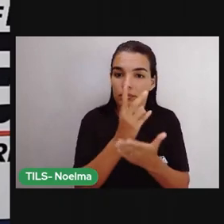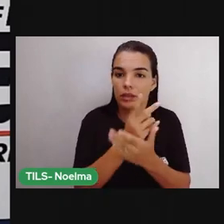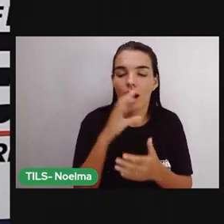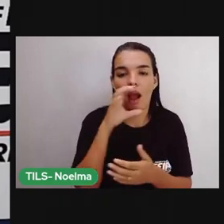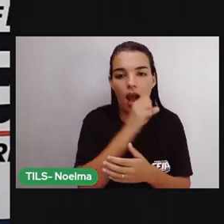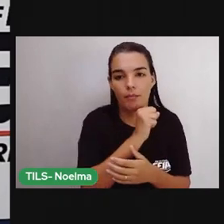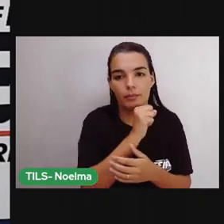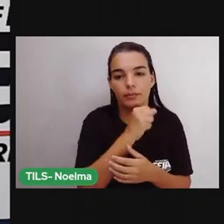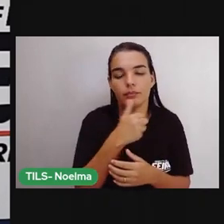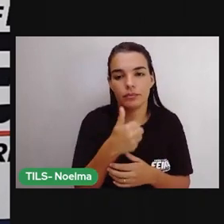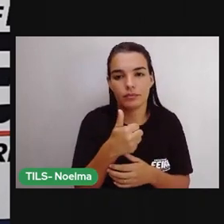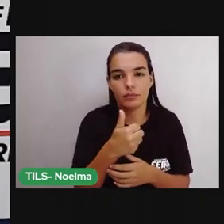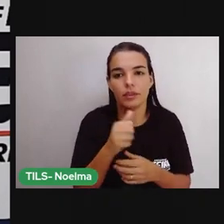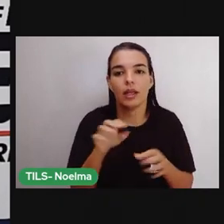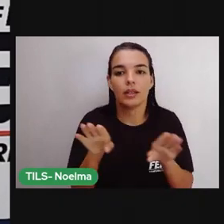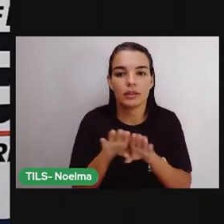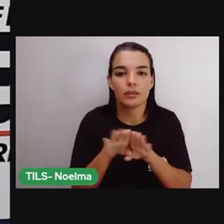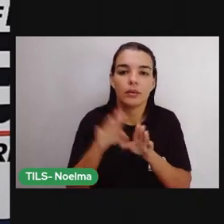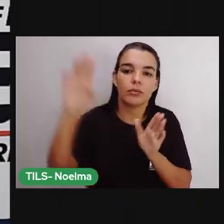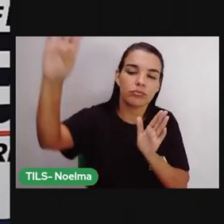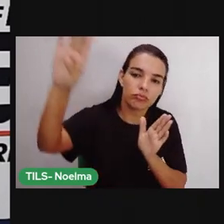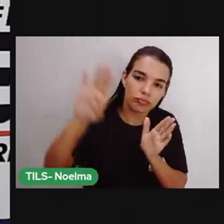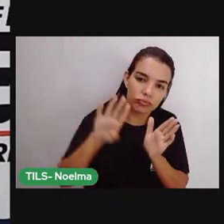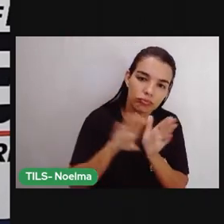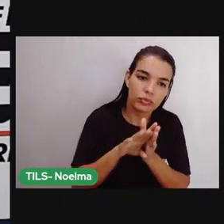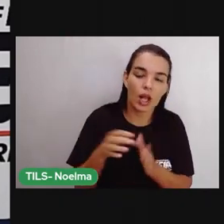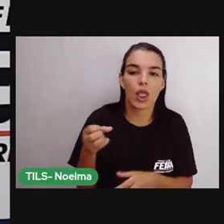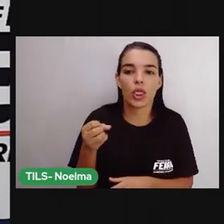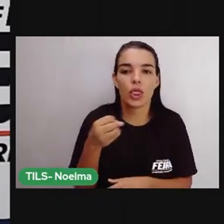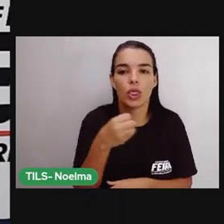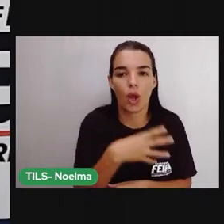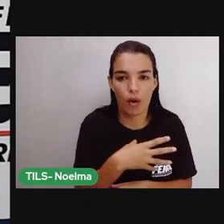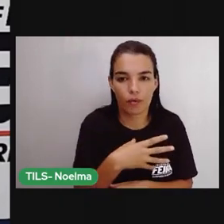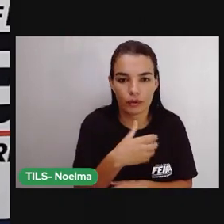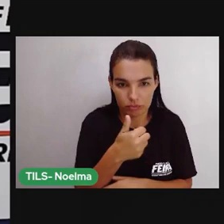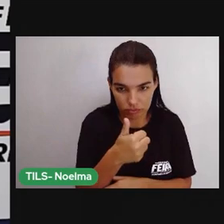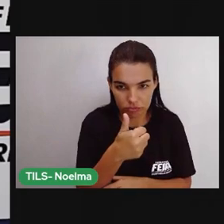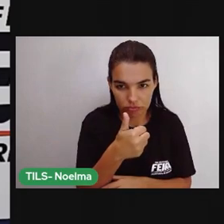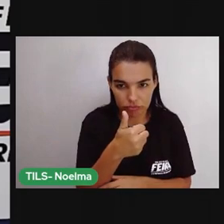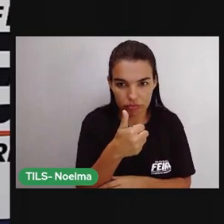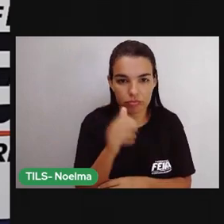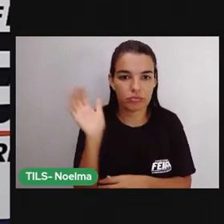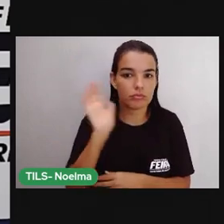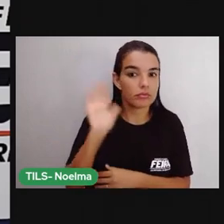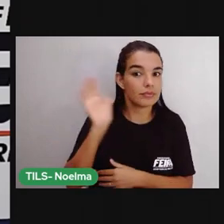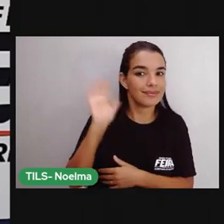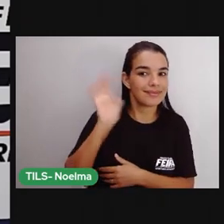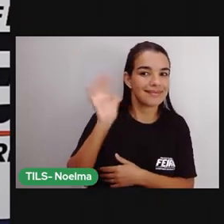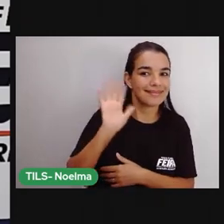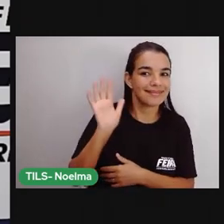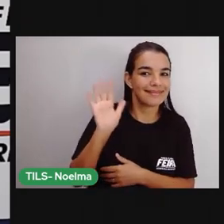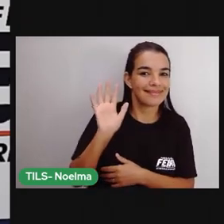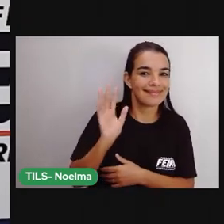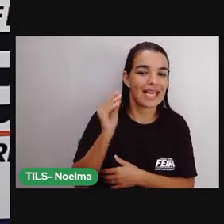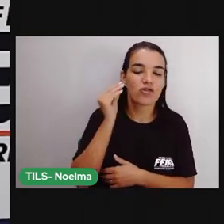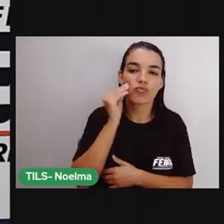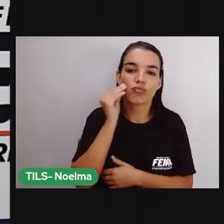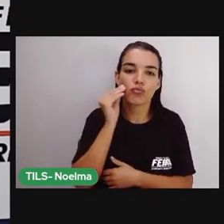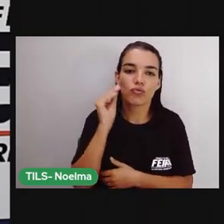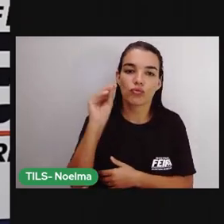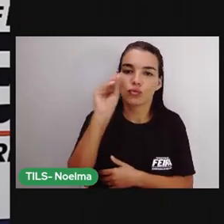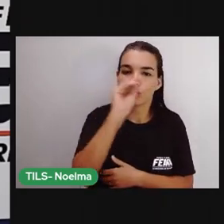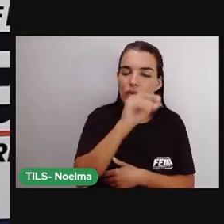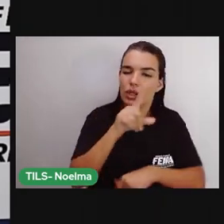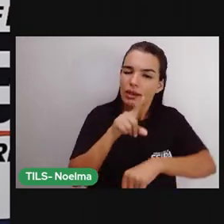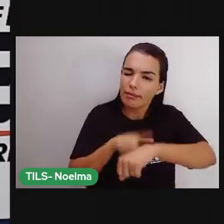atividades no tempo certo. E pegue também as novas atividades no tempo correto também, tá? A prova vai ficando por aqui, por enquanto.